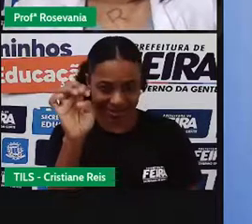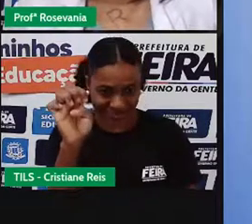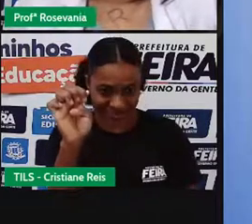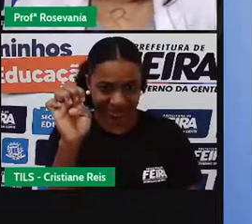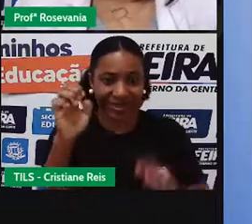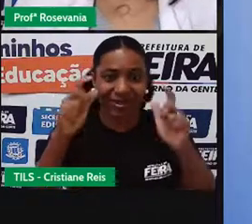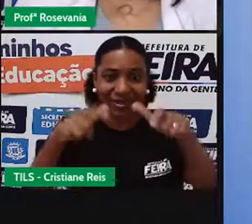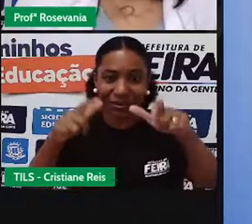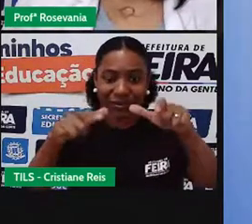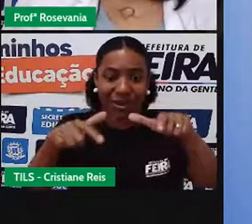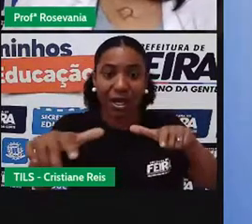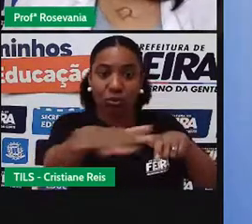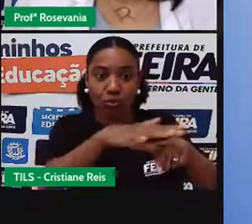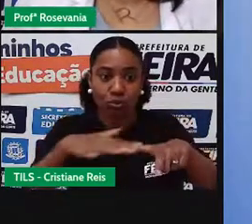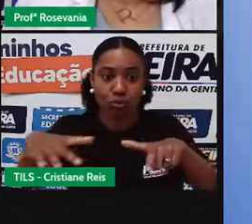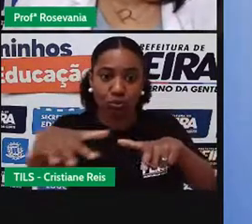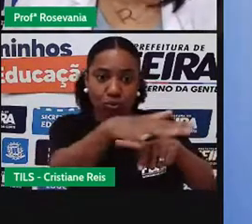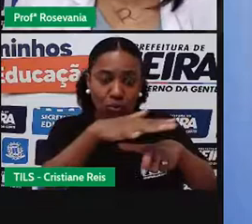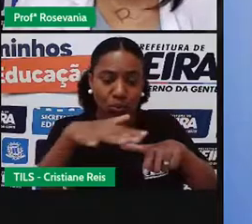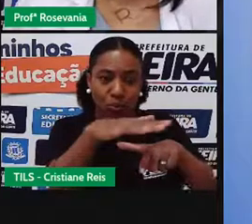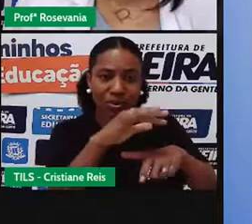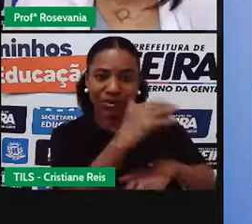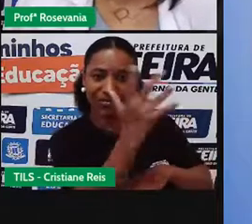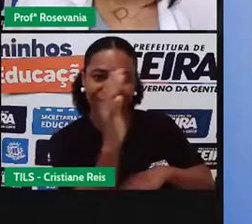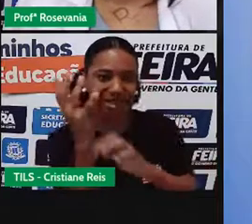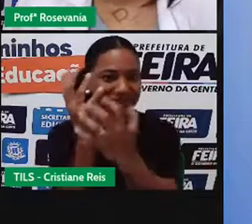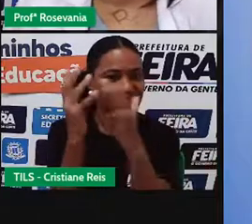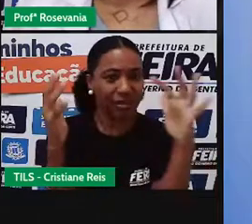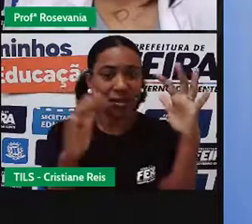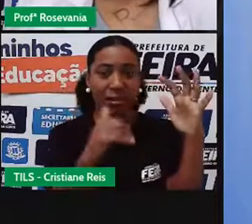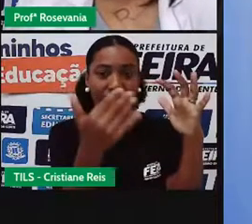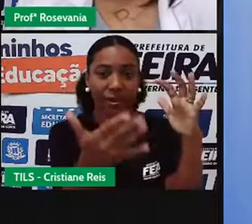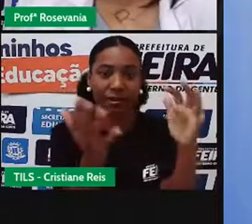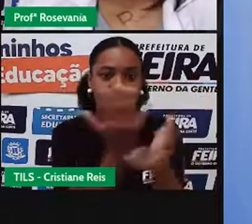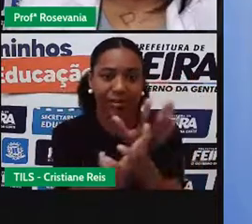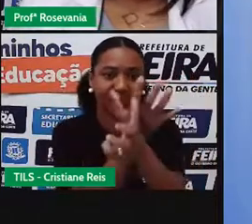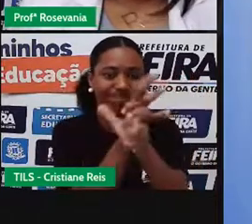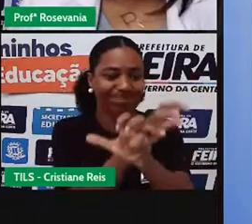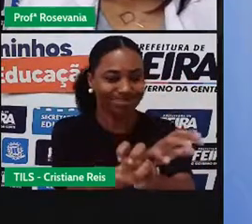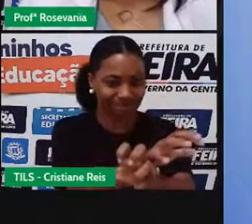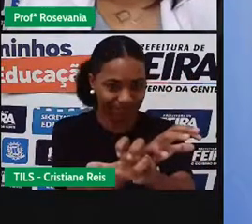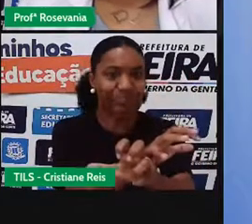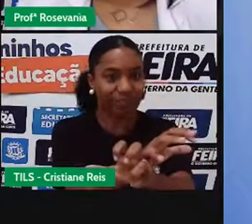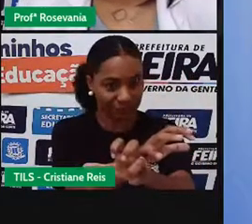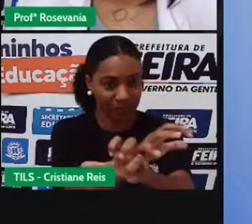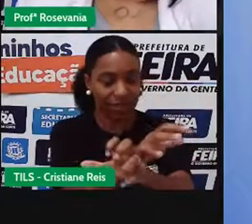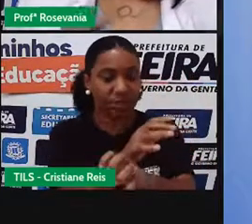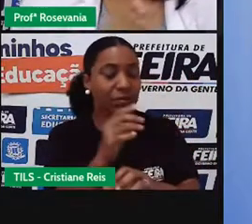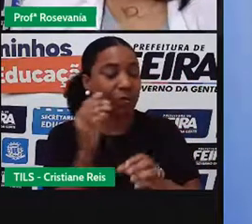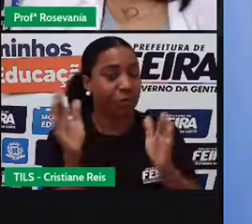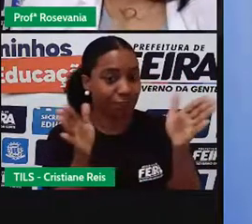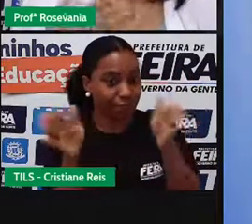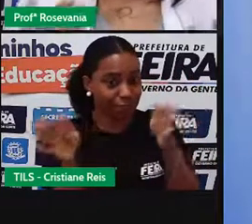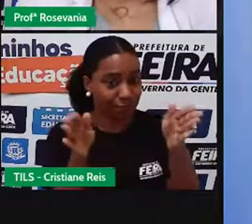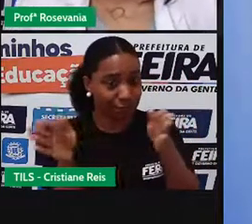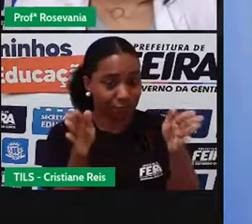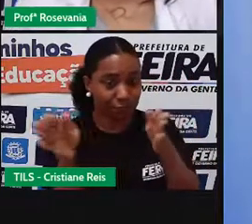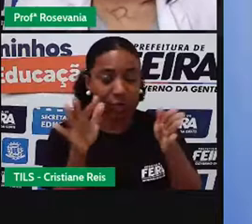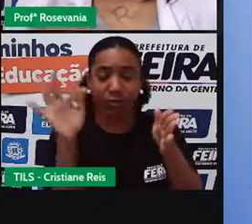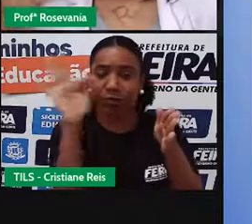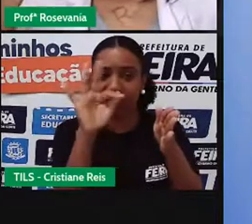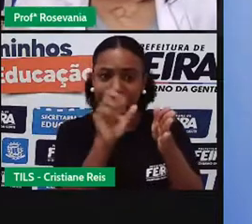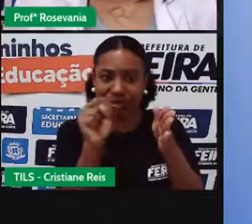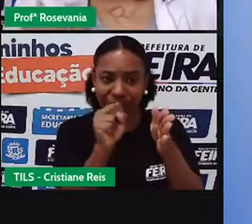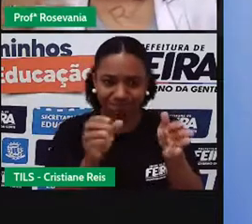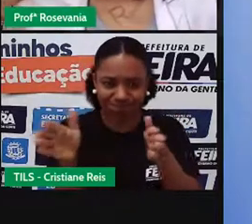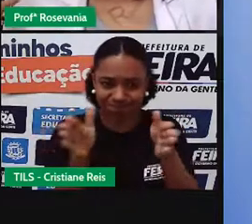que é a zona da mata, e essa parte mais seca, que é o sertão. Então, nós somos, assim, uma passagem entre uma e outra.